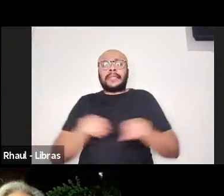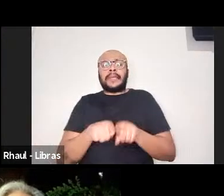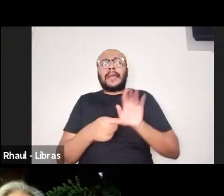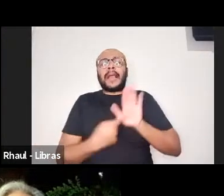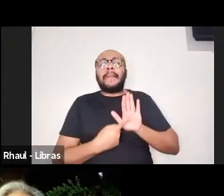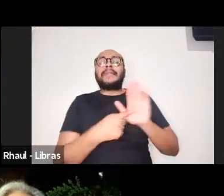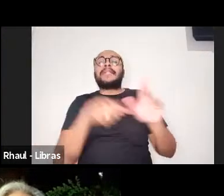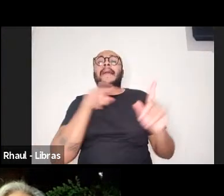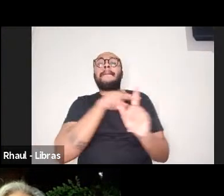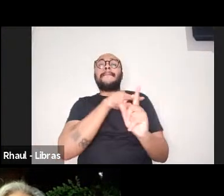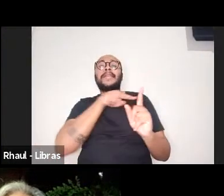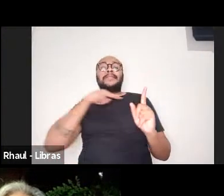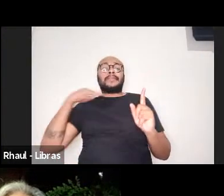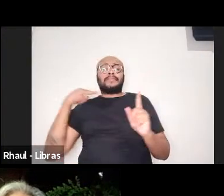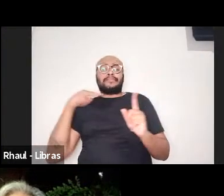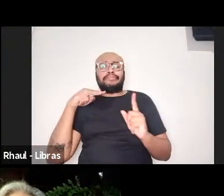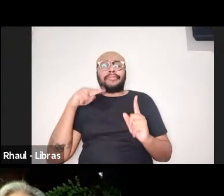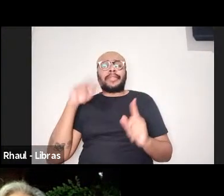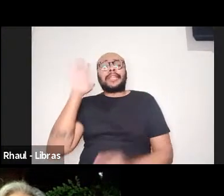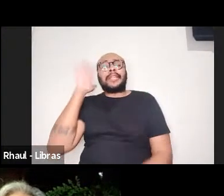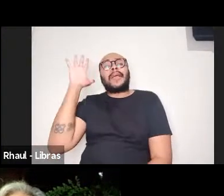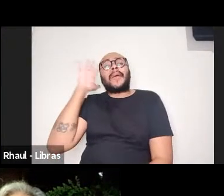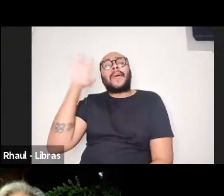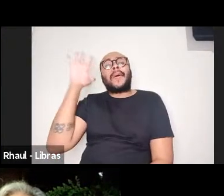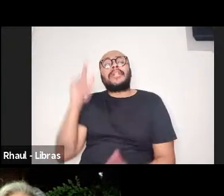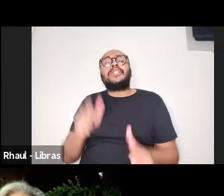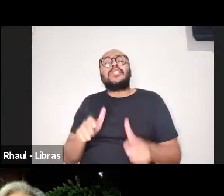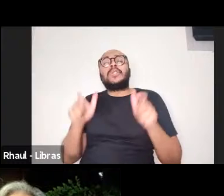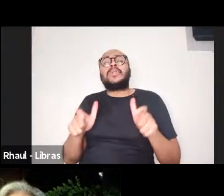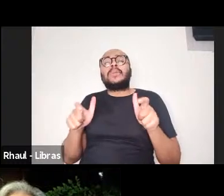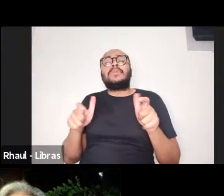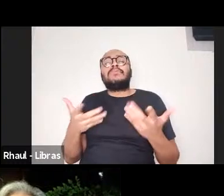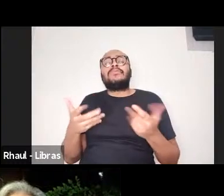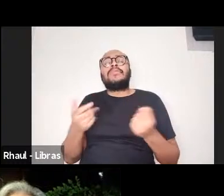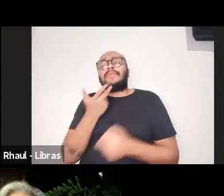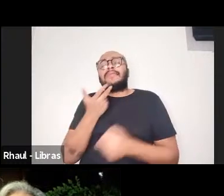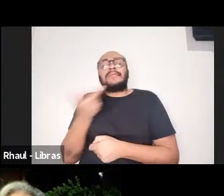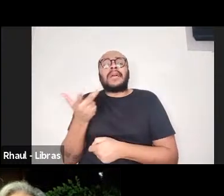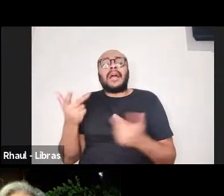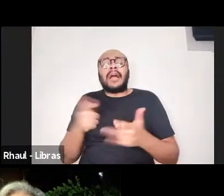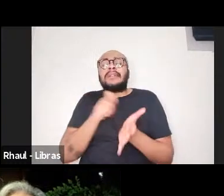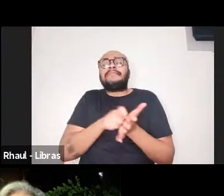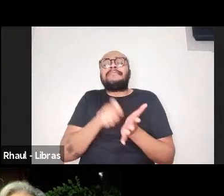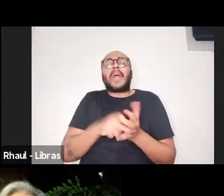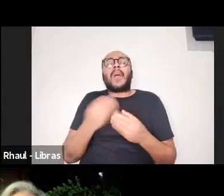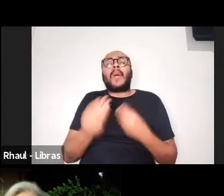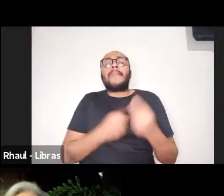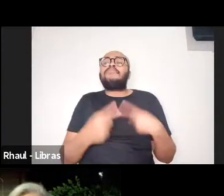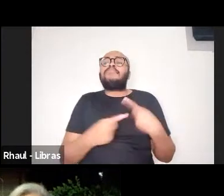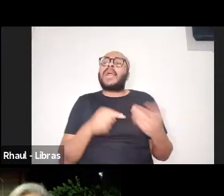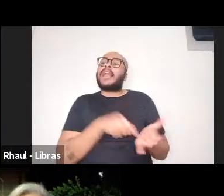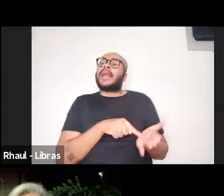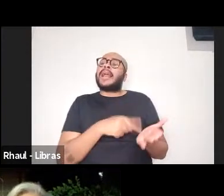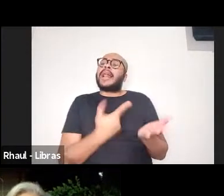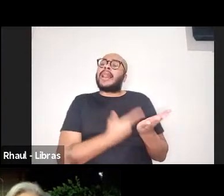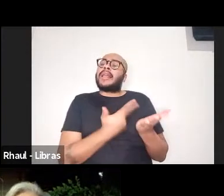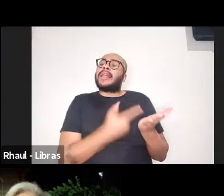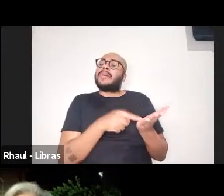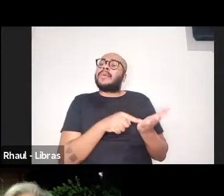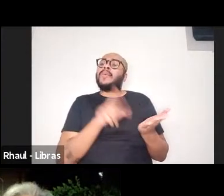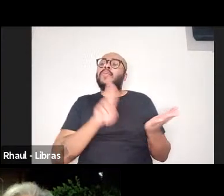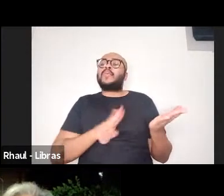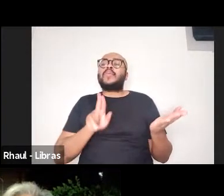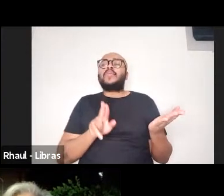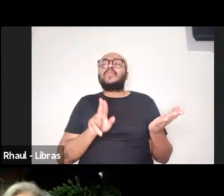perspectiva teórica. De onde fala? Por que que o autor, naquele livro, utiliza tais termos?